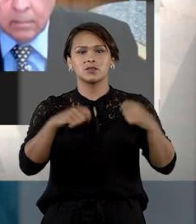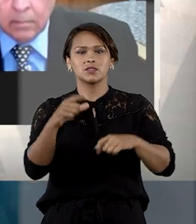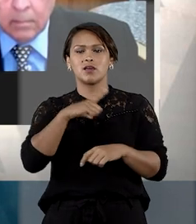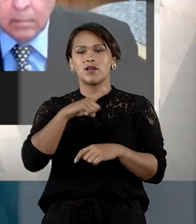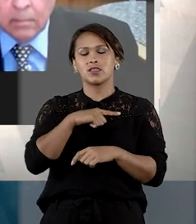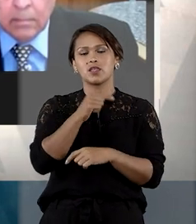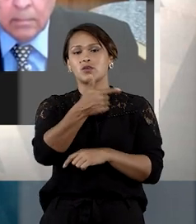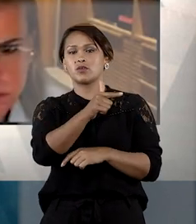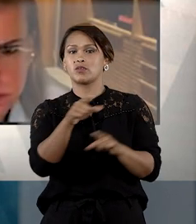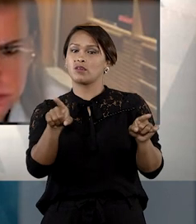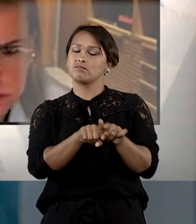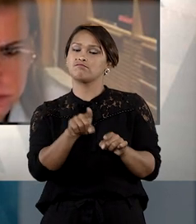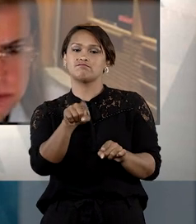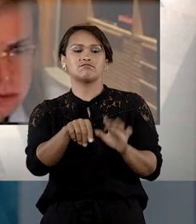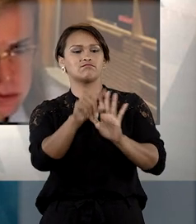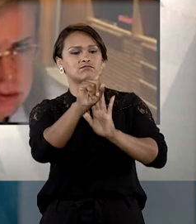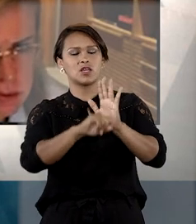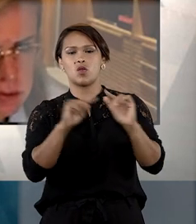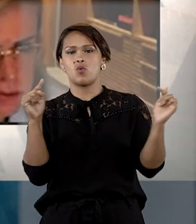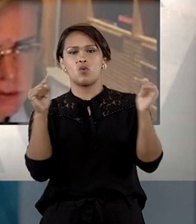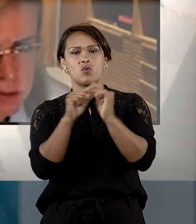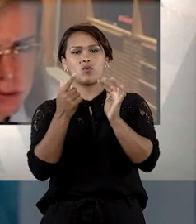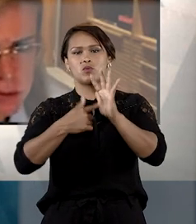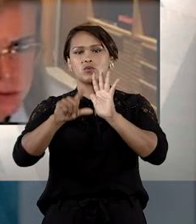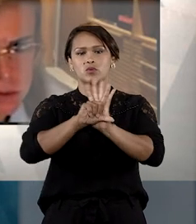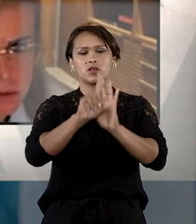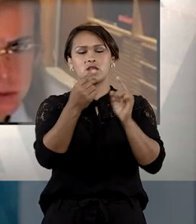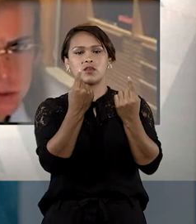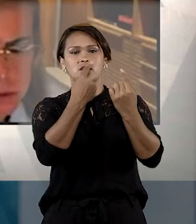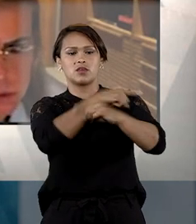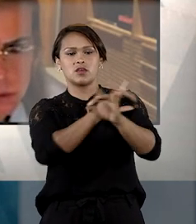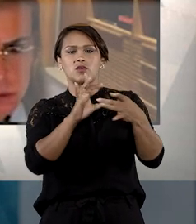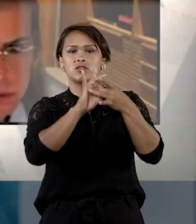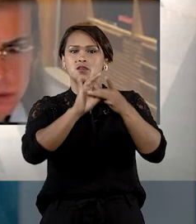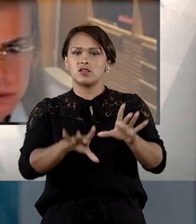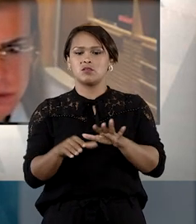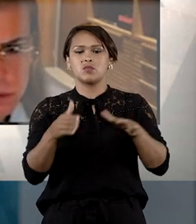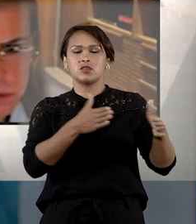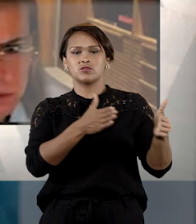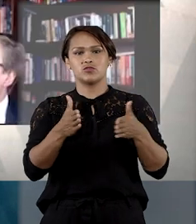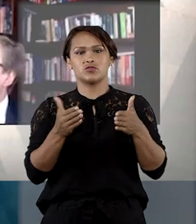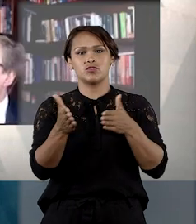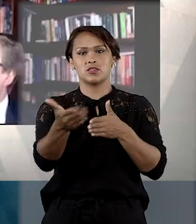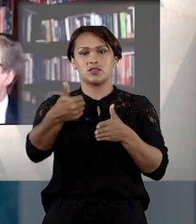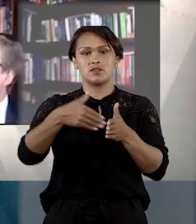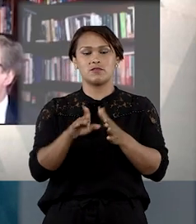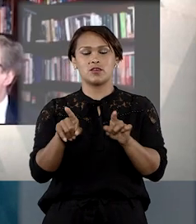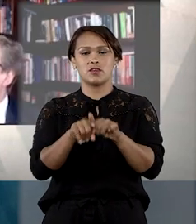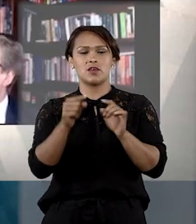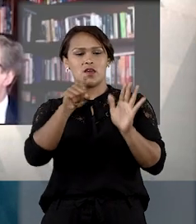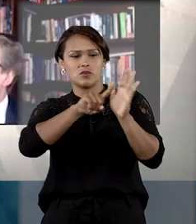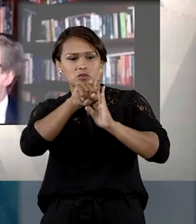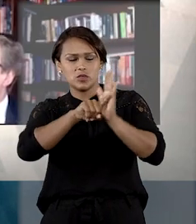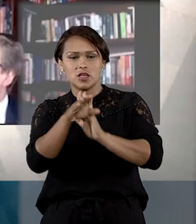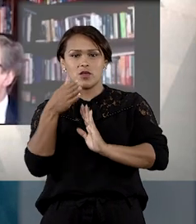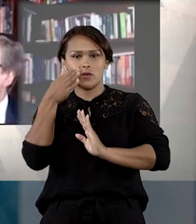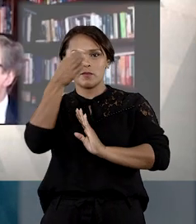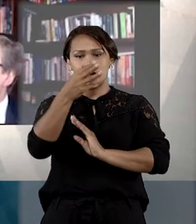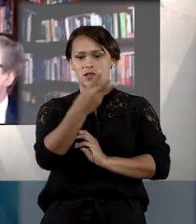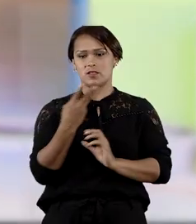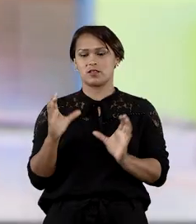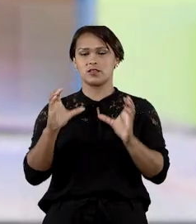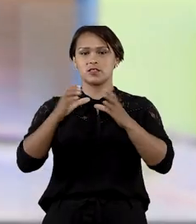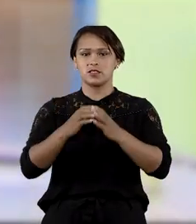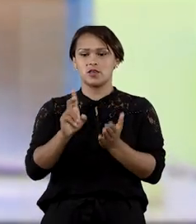necessidade da restrição não está de acordo com a lei e é contra a liberdade de locomoção. Na análise do mérito, a terceira turma